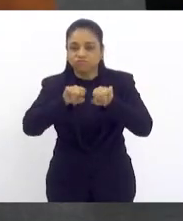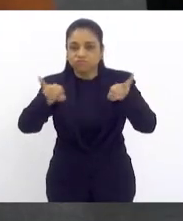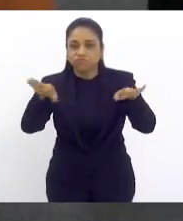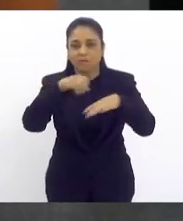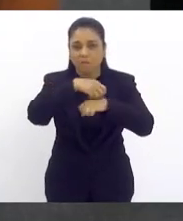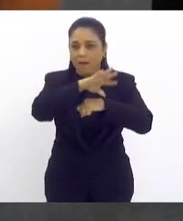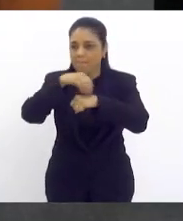emenda buscando aperfeiçoá-lo.